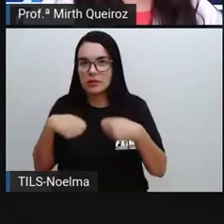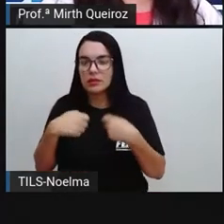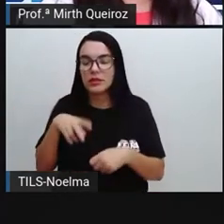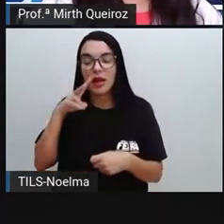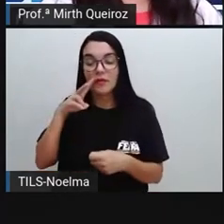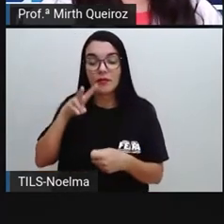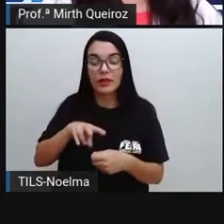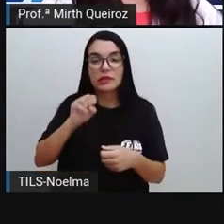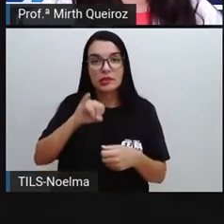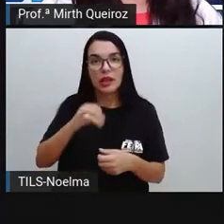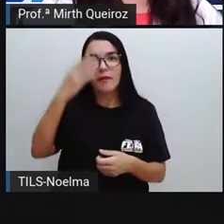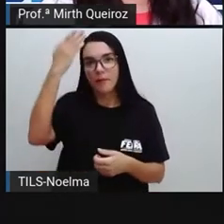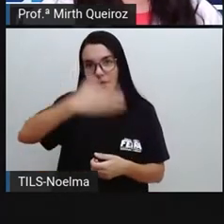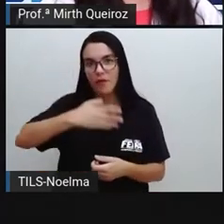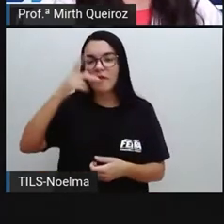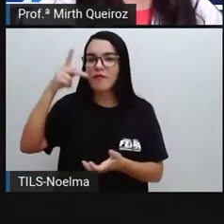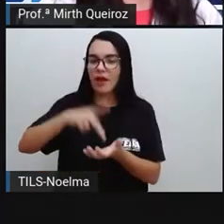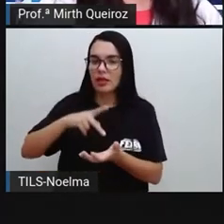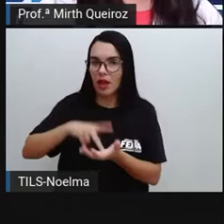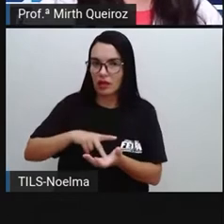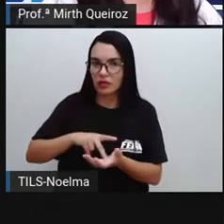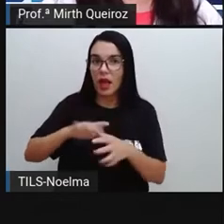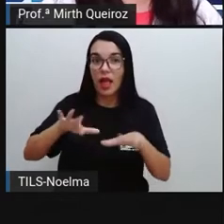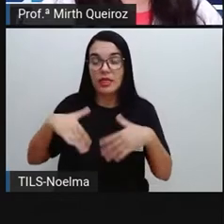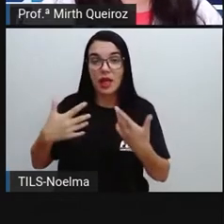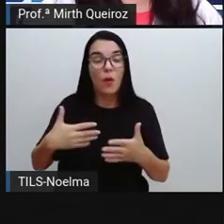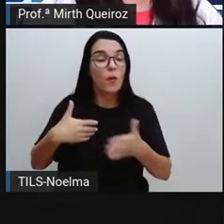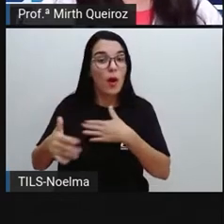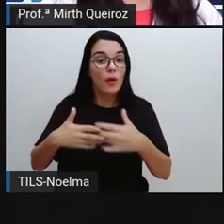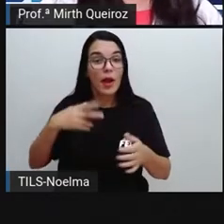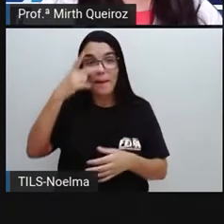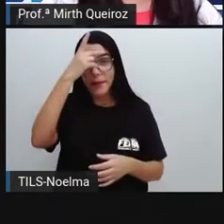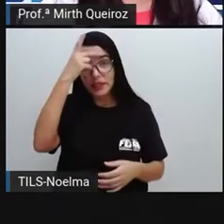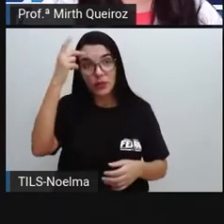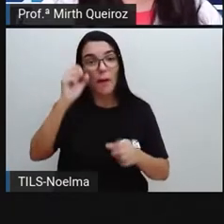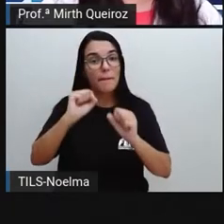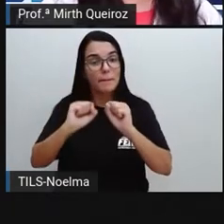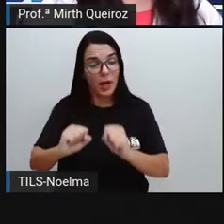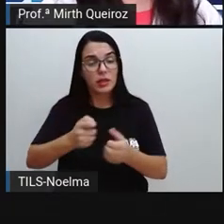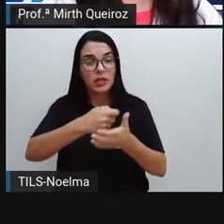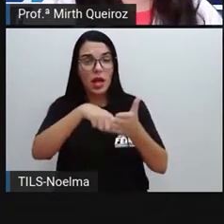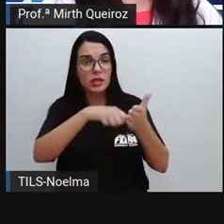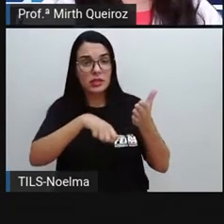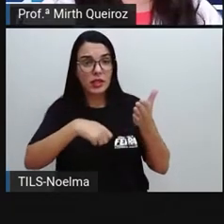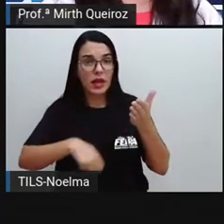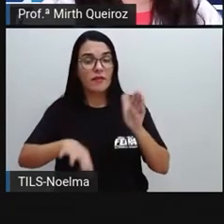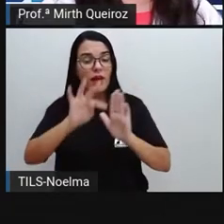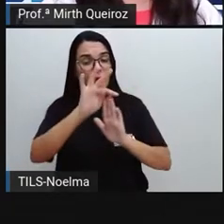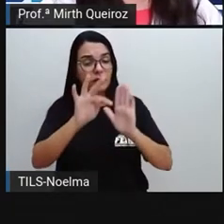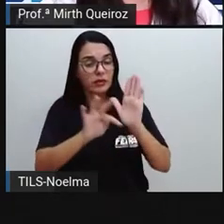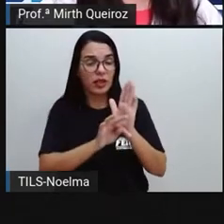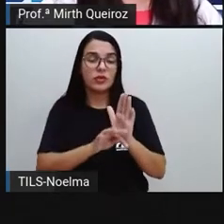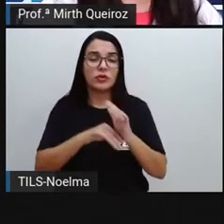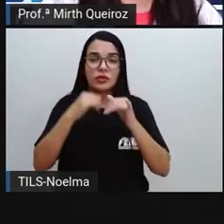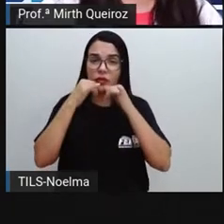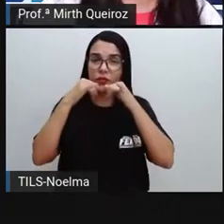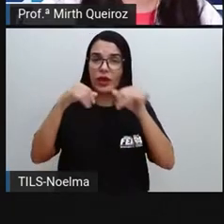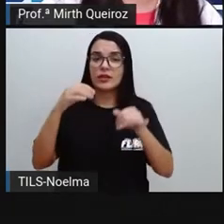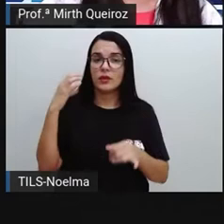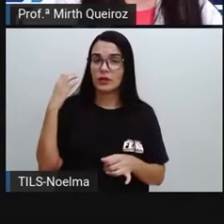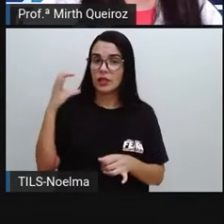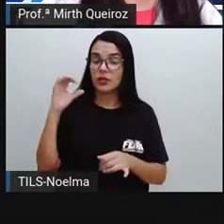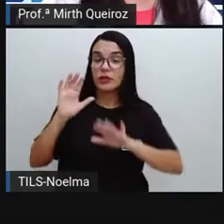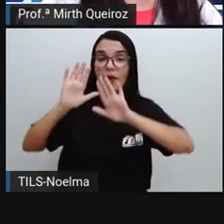confirmadas e verificadas. Então, qualquer pessoa pode escrever um texto de divulgação científica, porém, esse